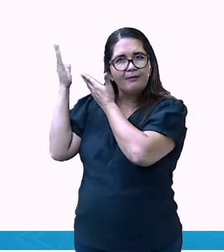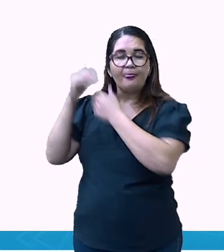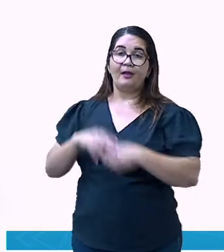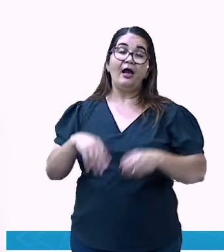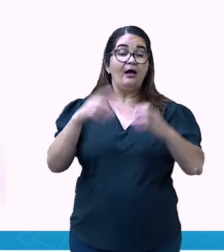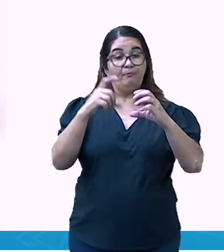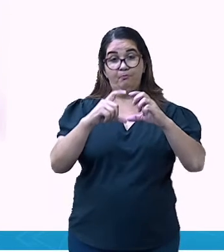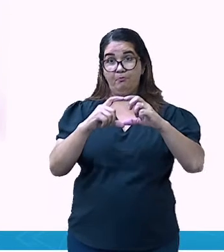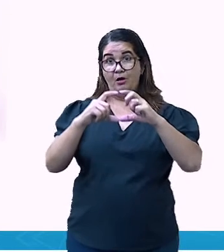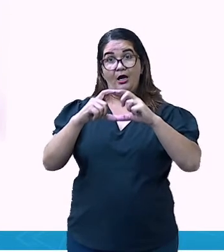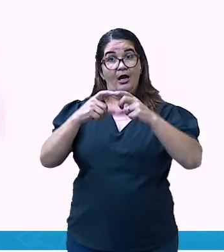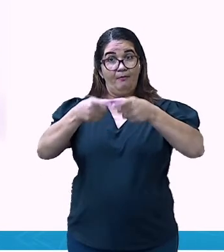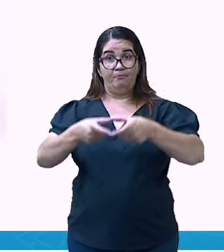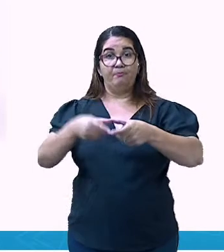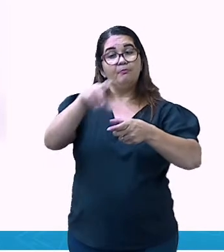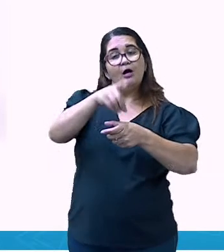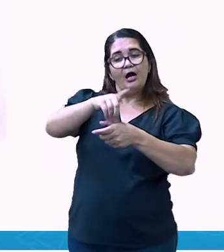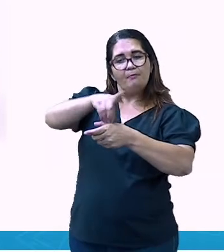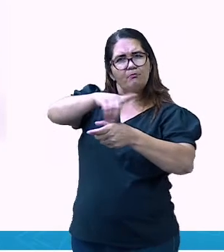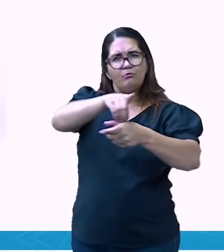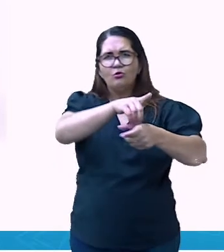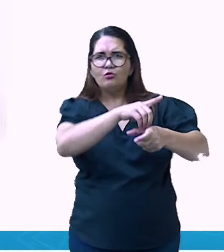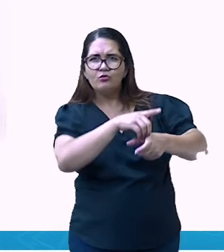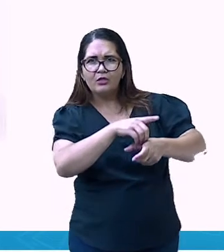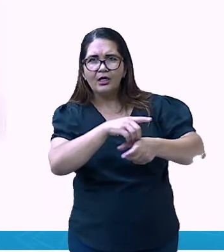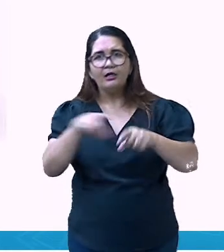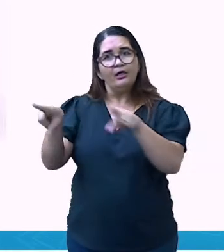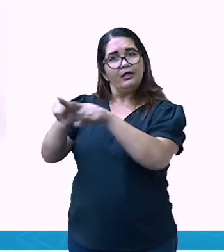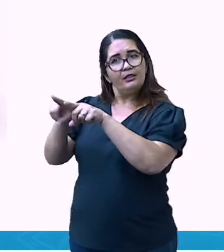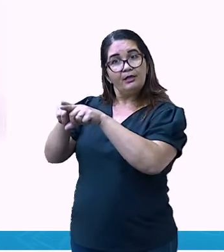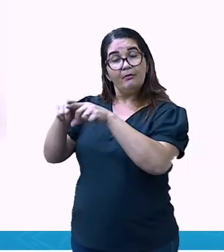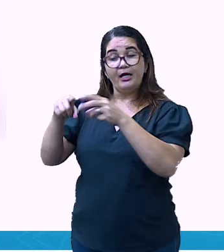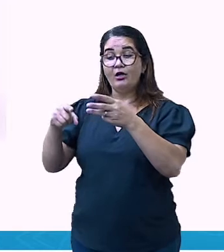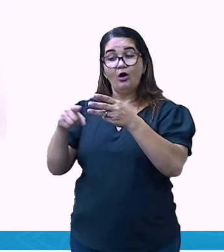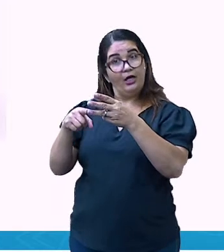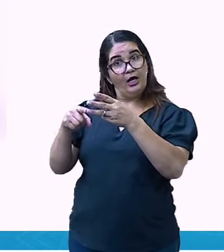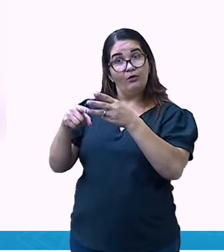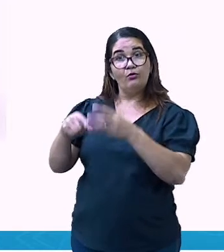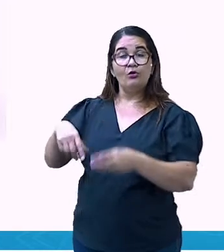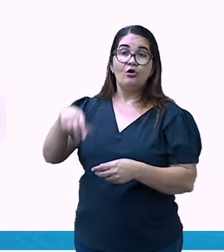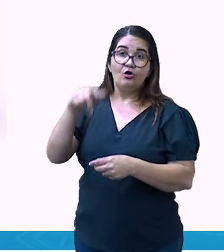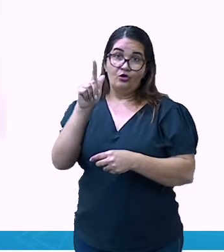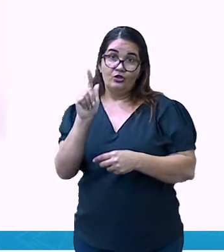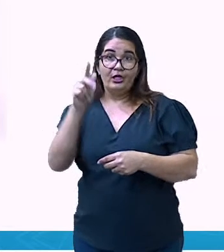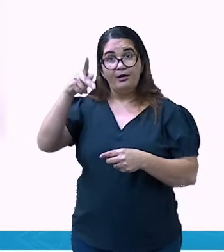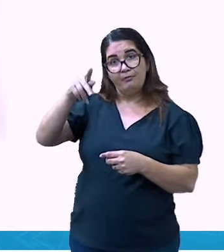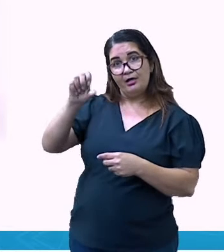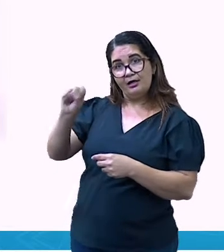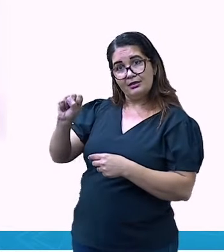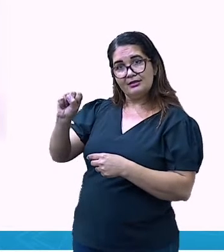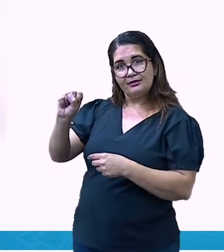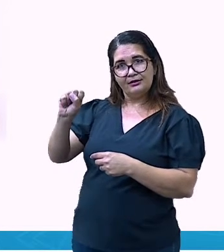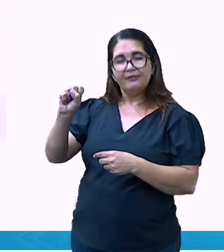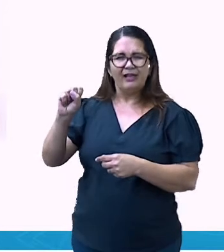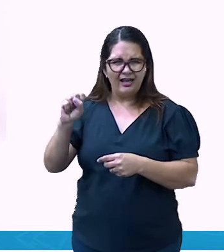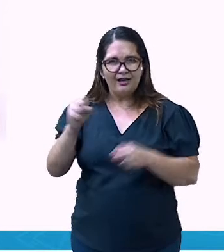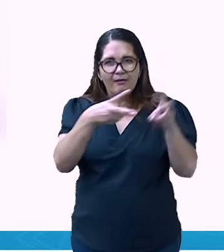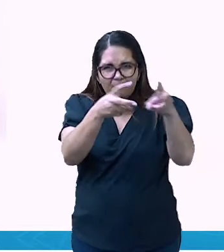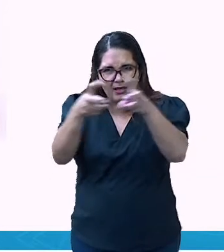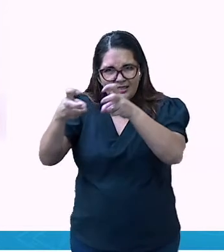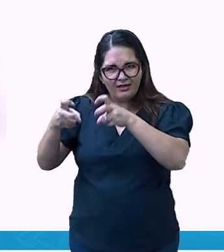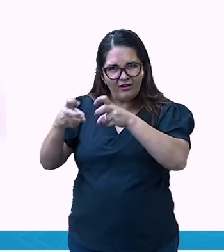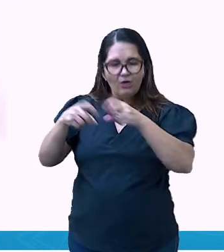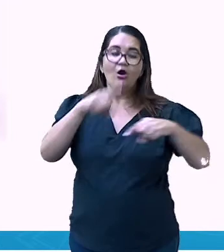bússola e o GPS. Então, agora vocês vão entender que a gente não está falando mais de astros, a gente está falando de